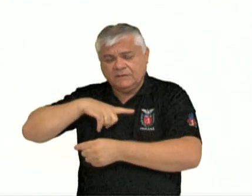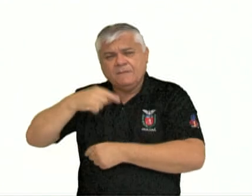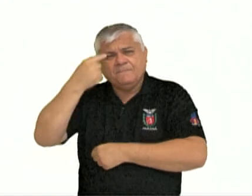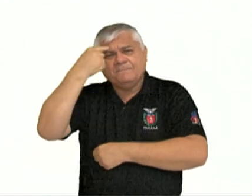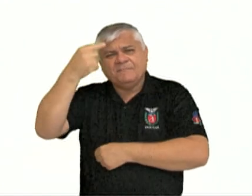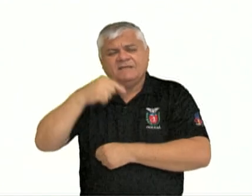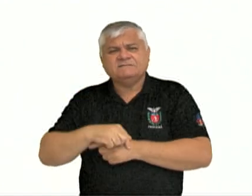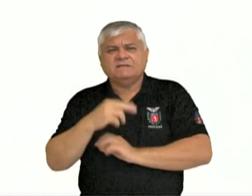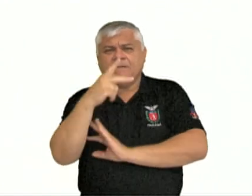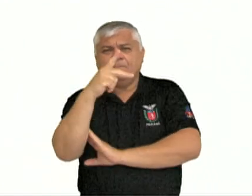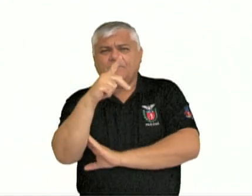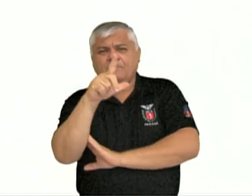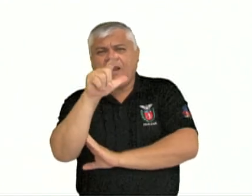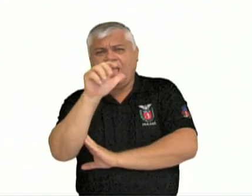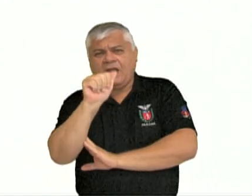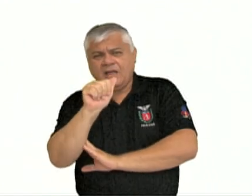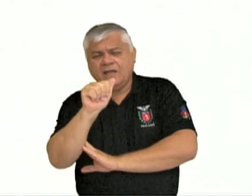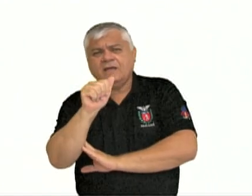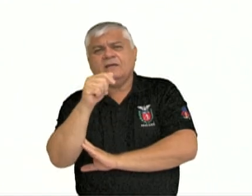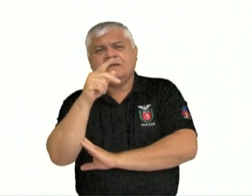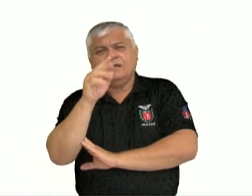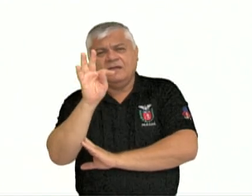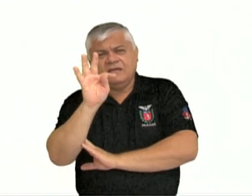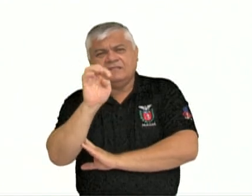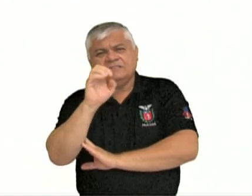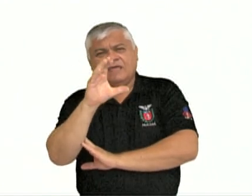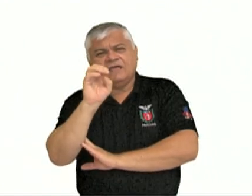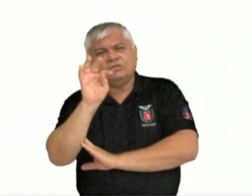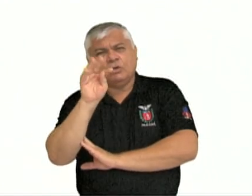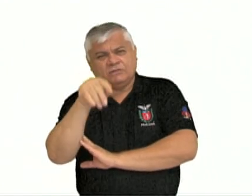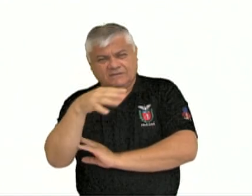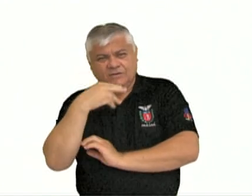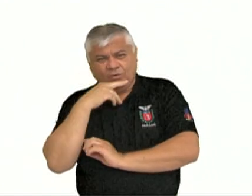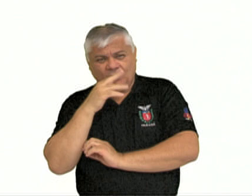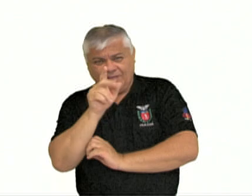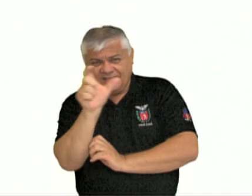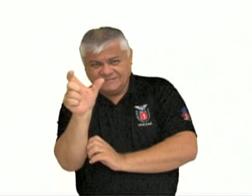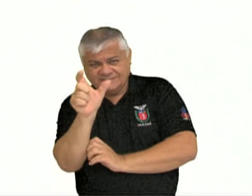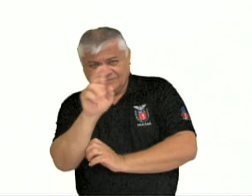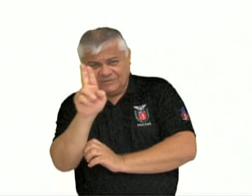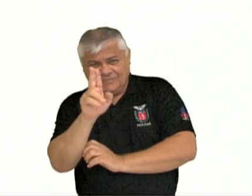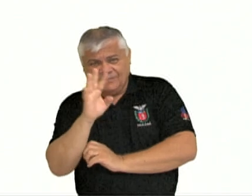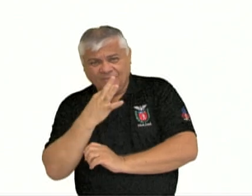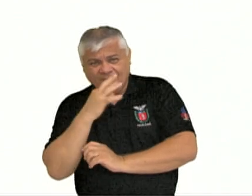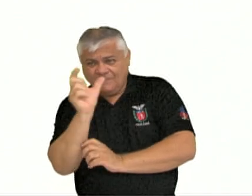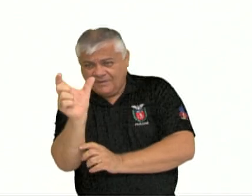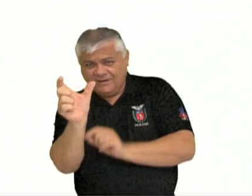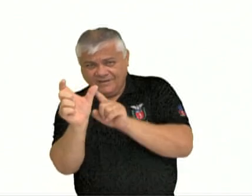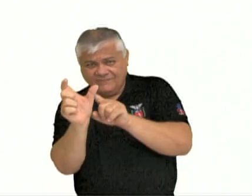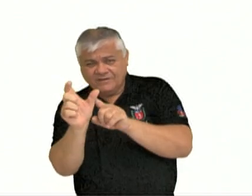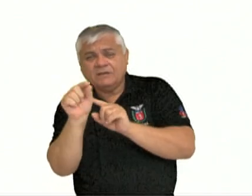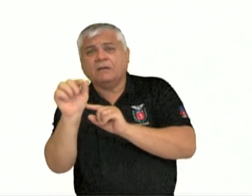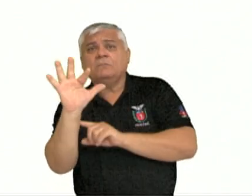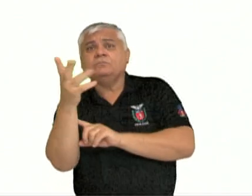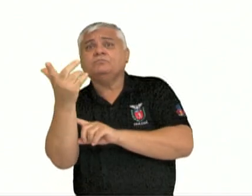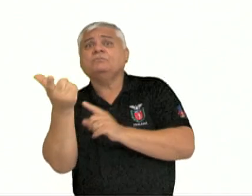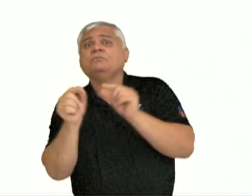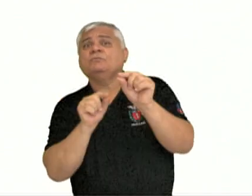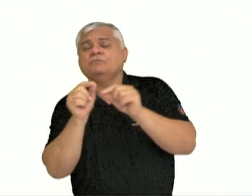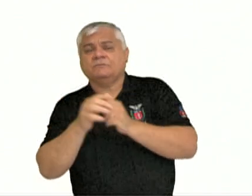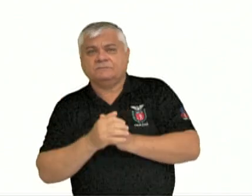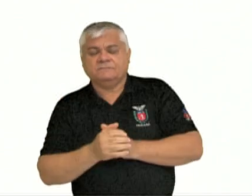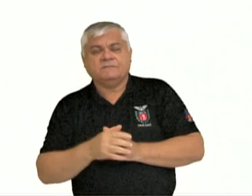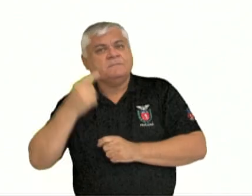são placas tectônicas? Já ouviu falar sobre as placas tectônicas? Tem ideia do que elas provocam? Então